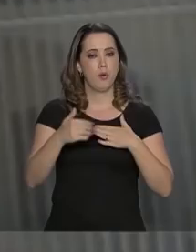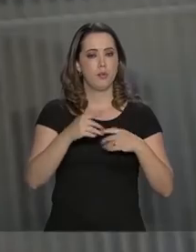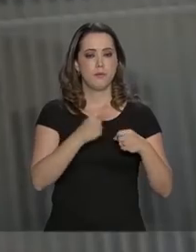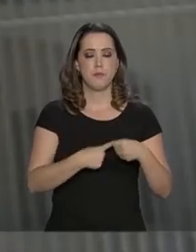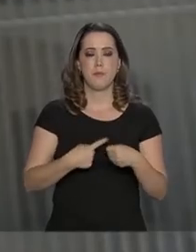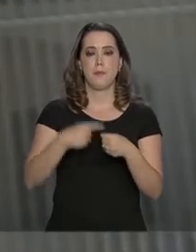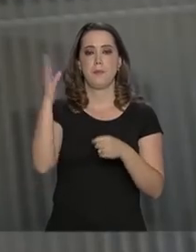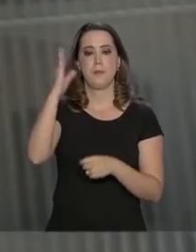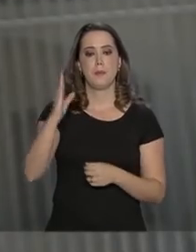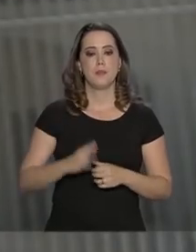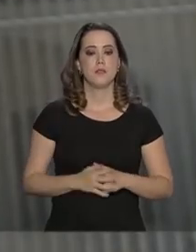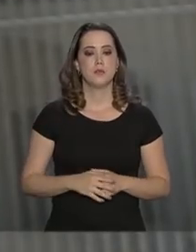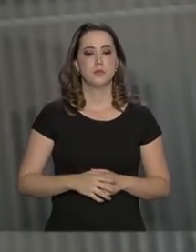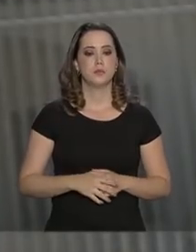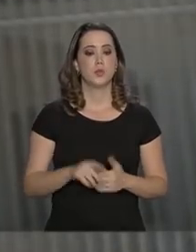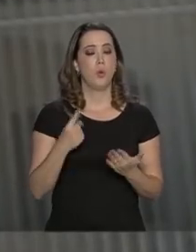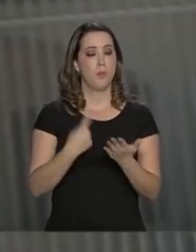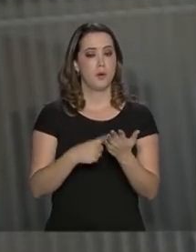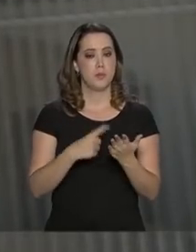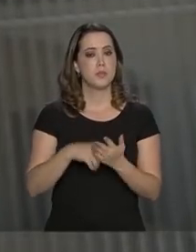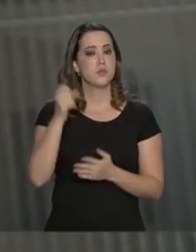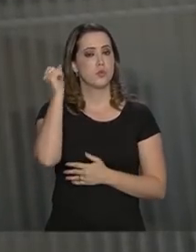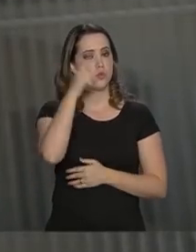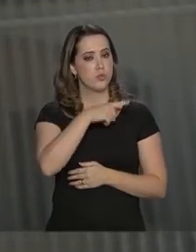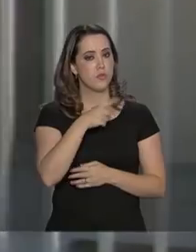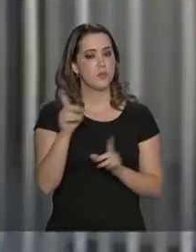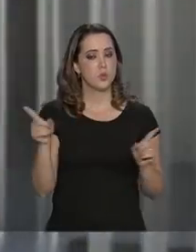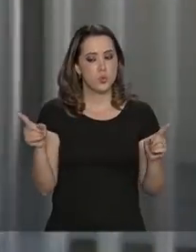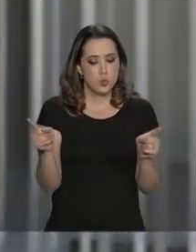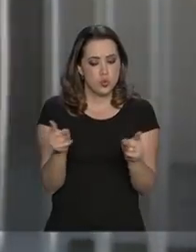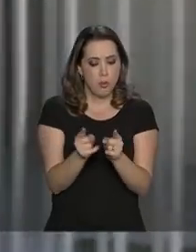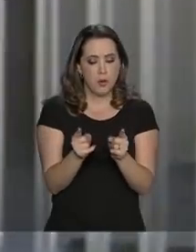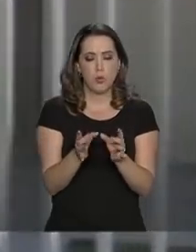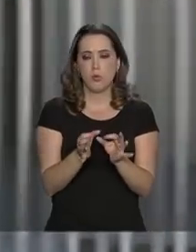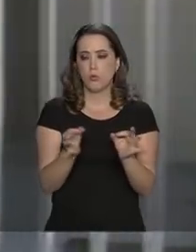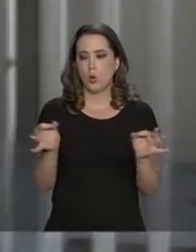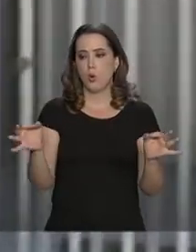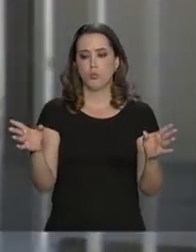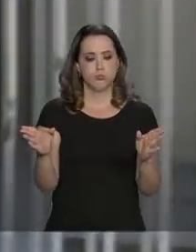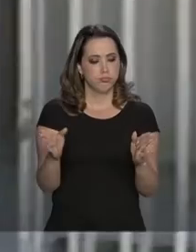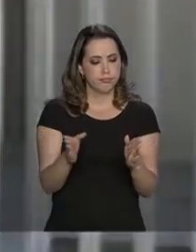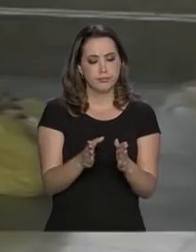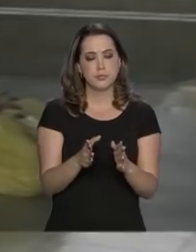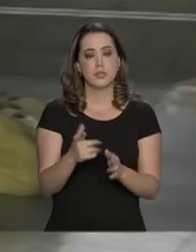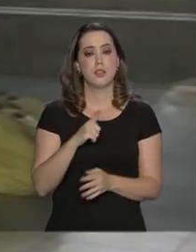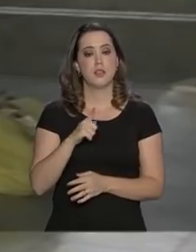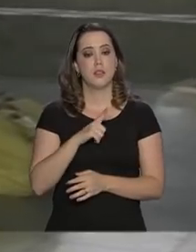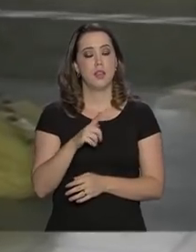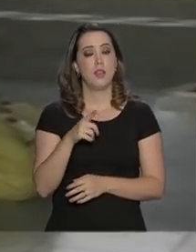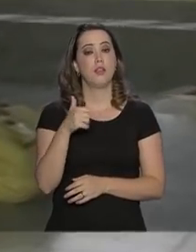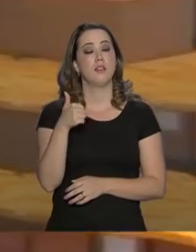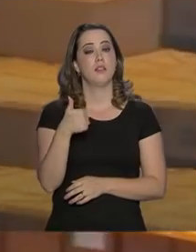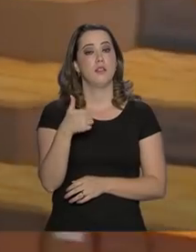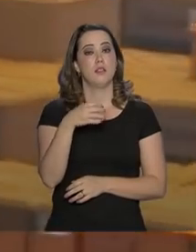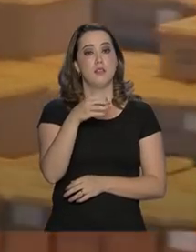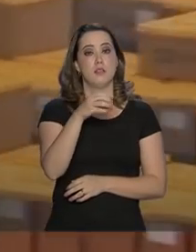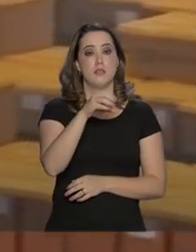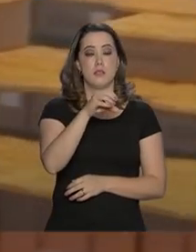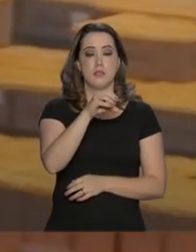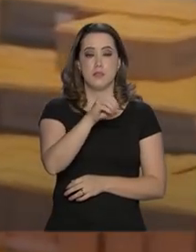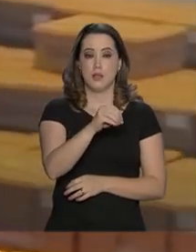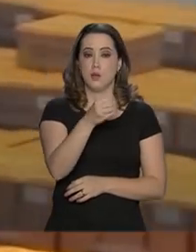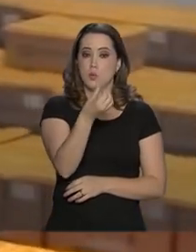Brasil. Para cumprir esta difícil missão de encurtar distâncias, os Correios contam com 106 mil